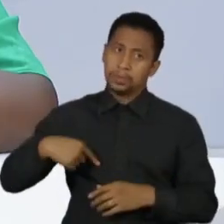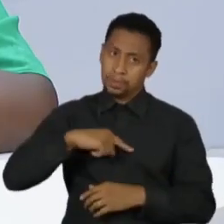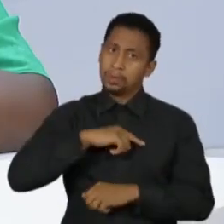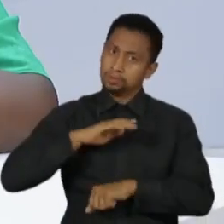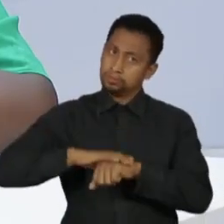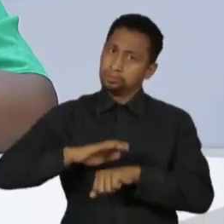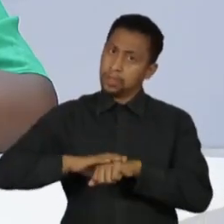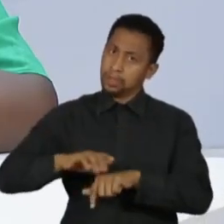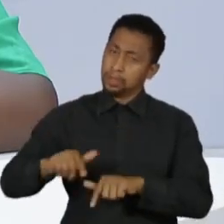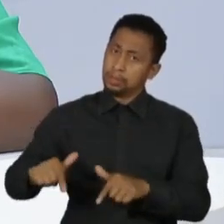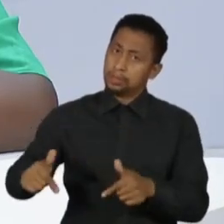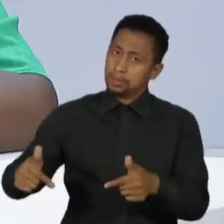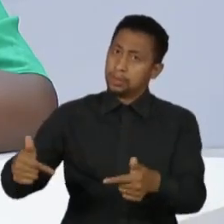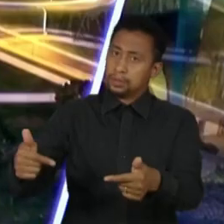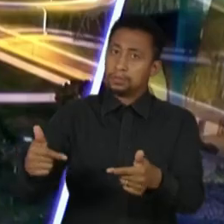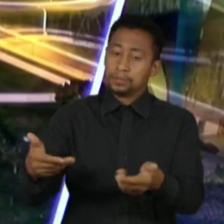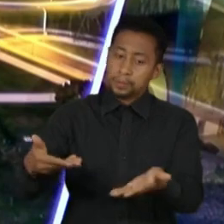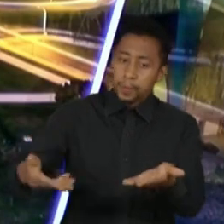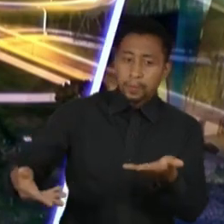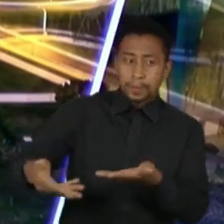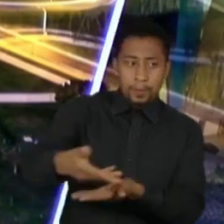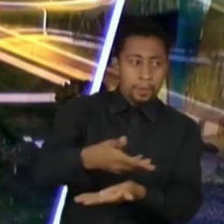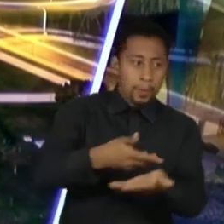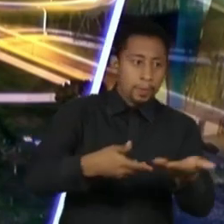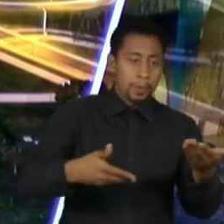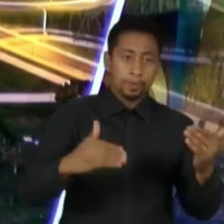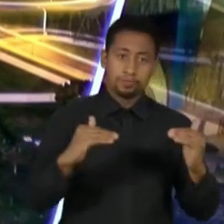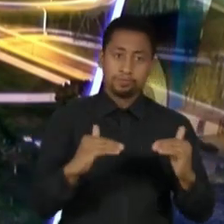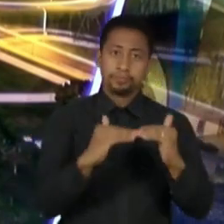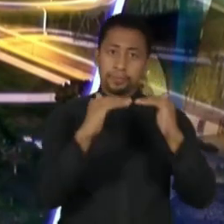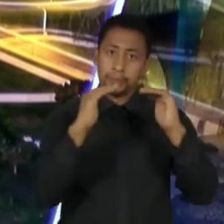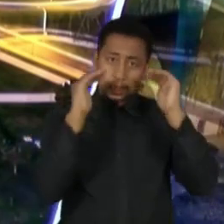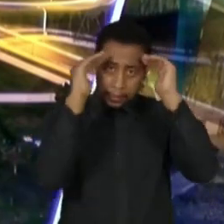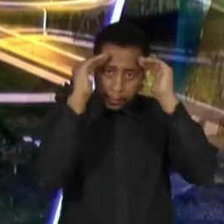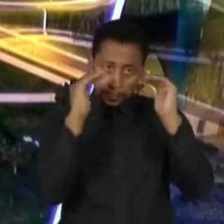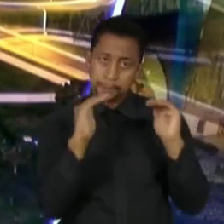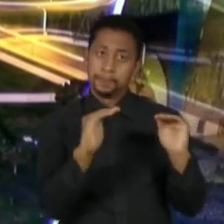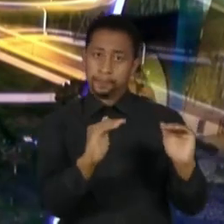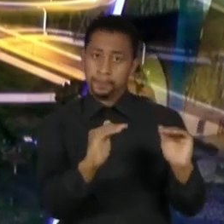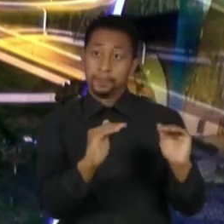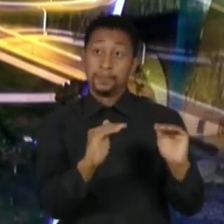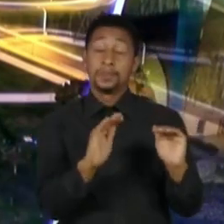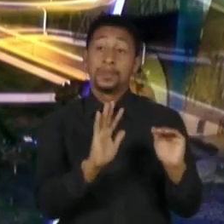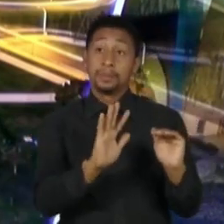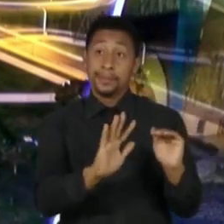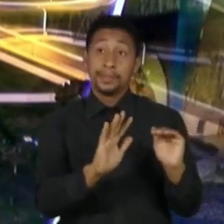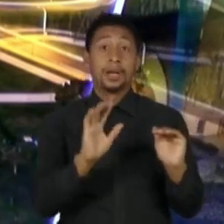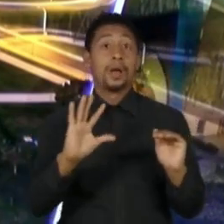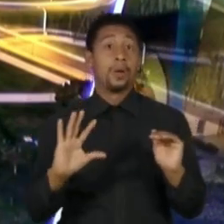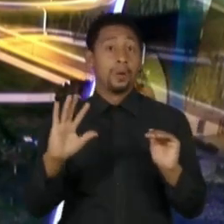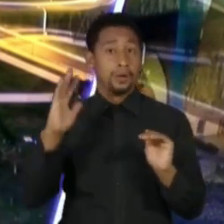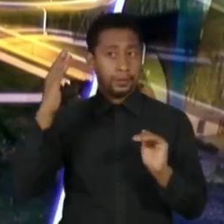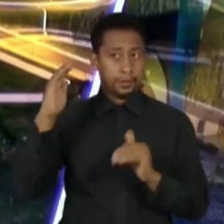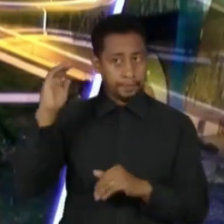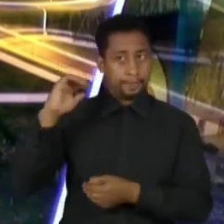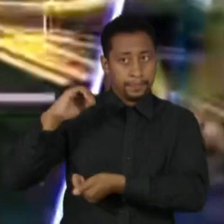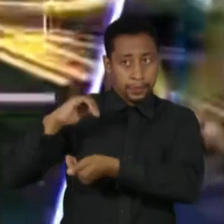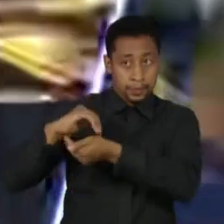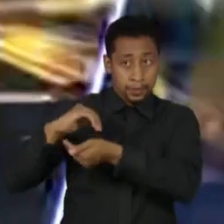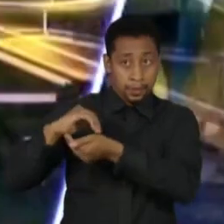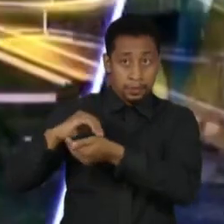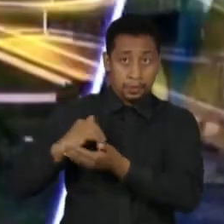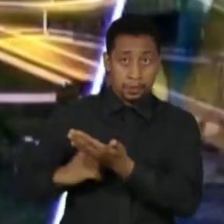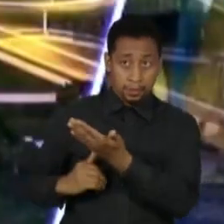sermos tratados com igual dignidade e respeito. Esses casos do Supremo, você mencionou